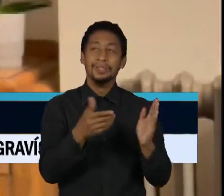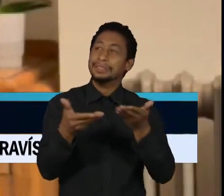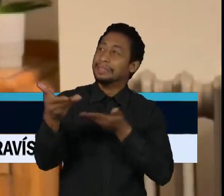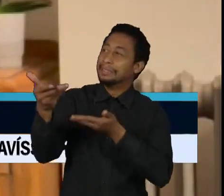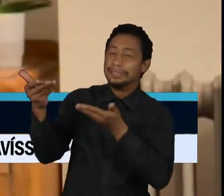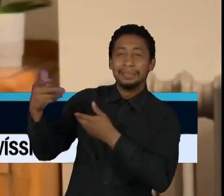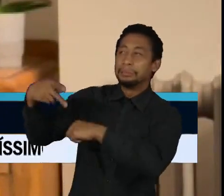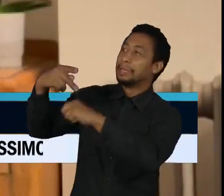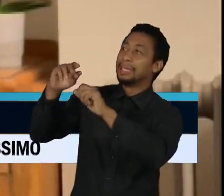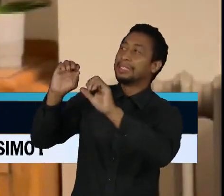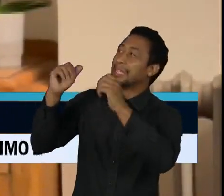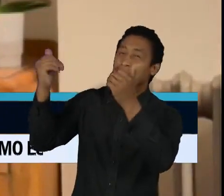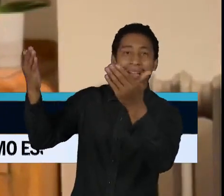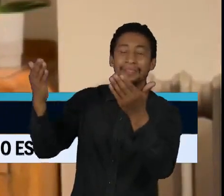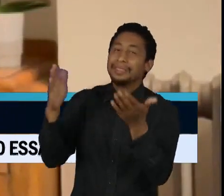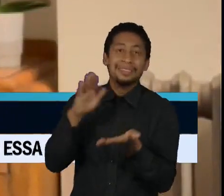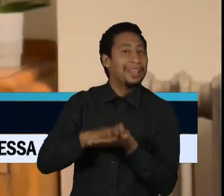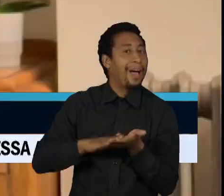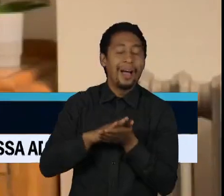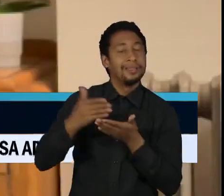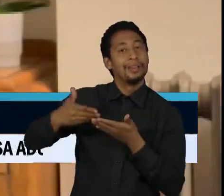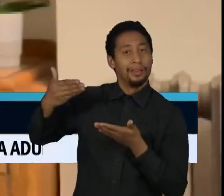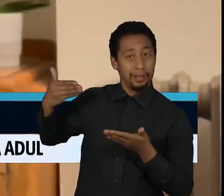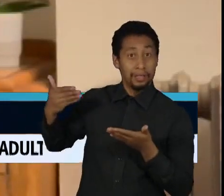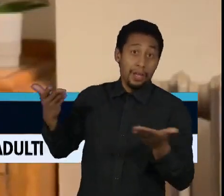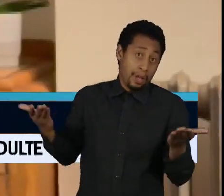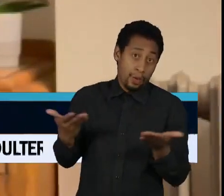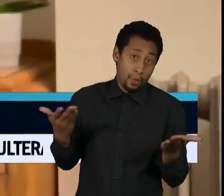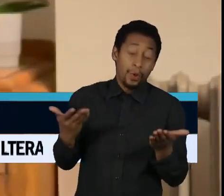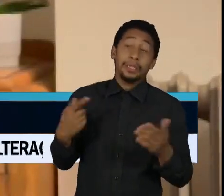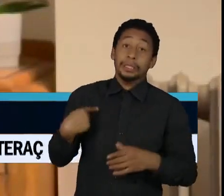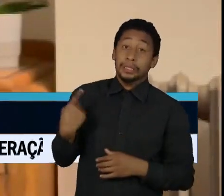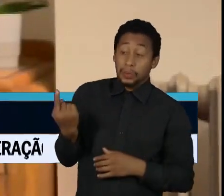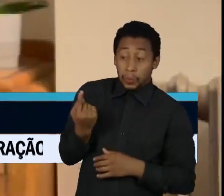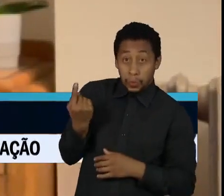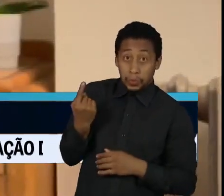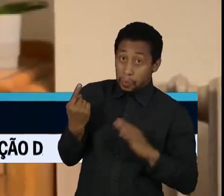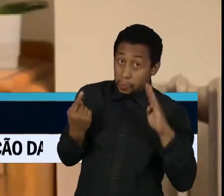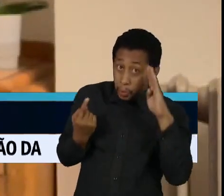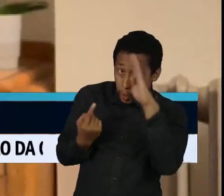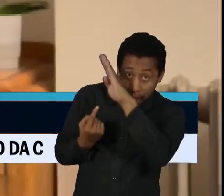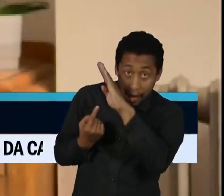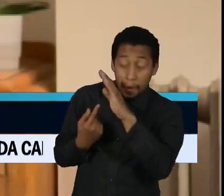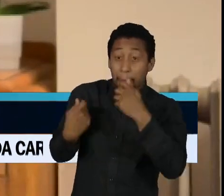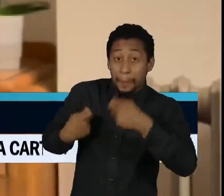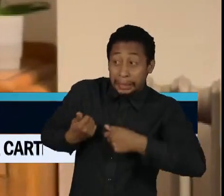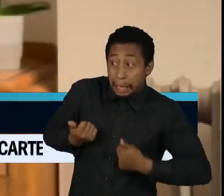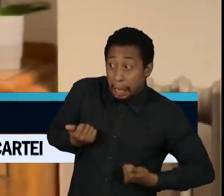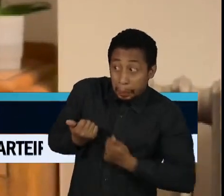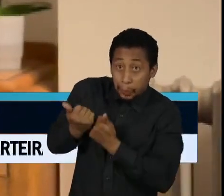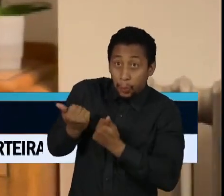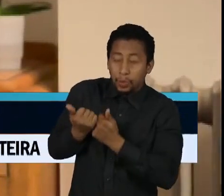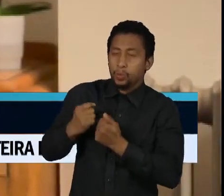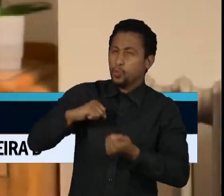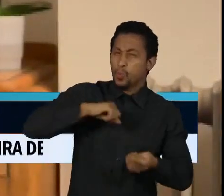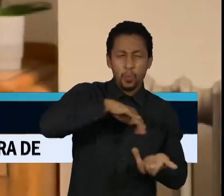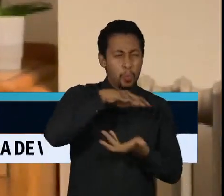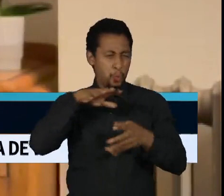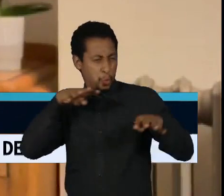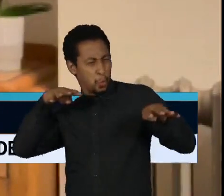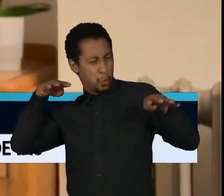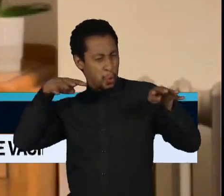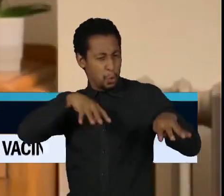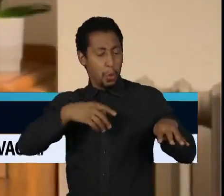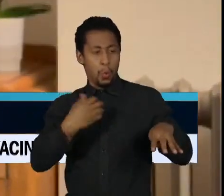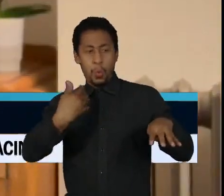Na hora que está sozinho e mais precisa de apoios, Jair Bolsonaro é tratado como um par internacional. Para